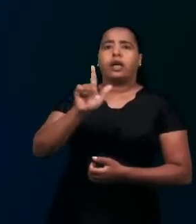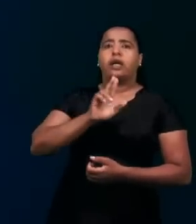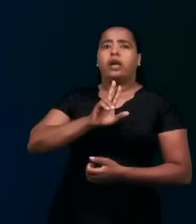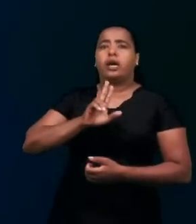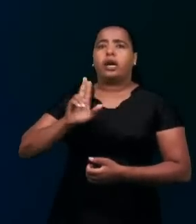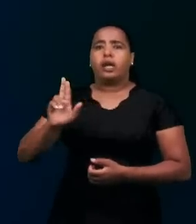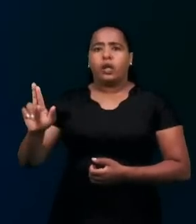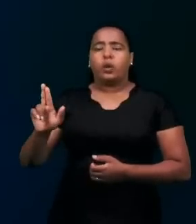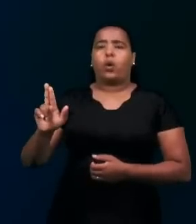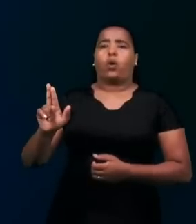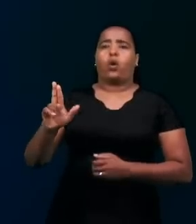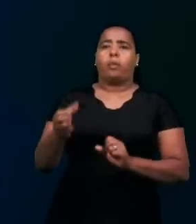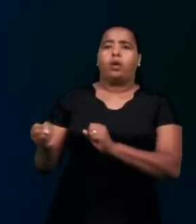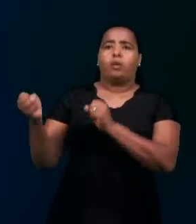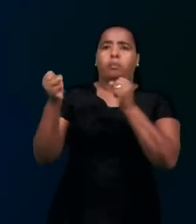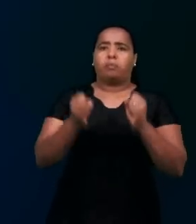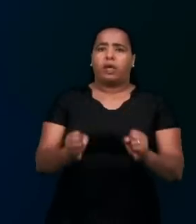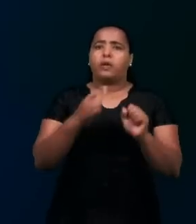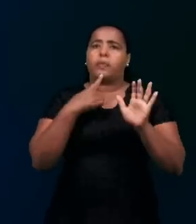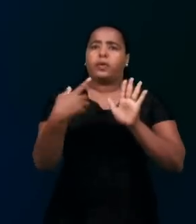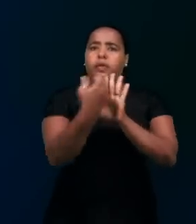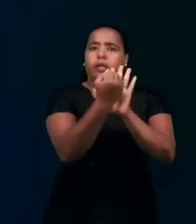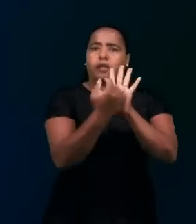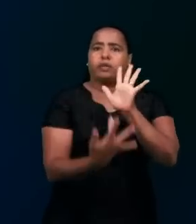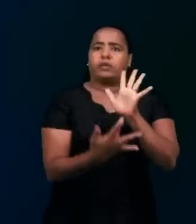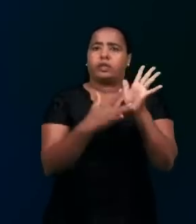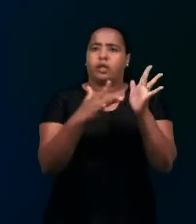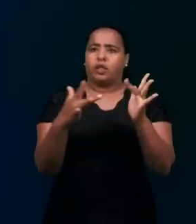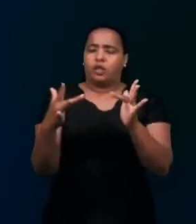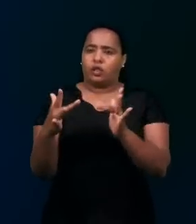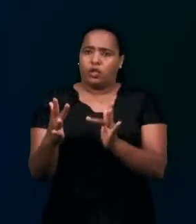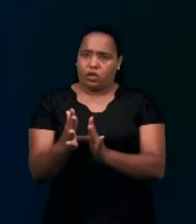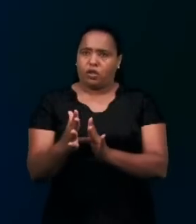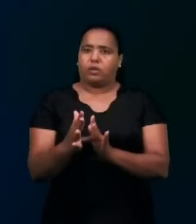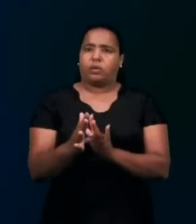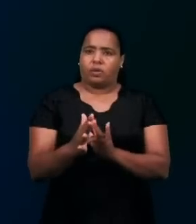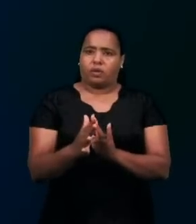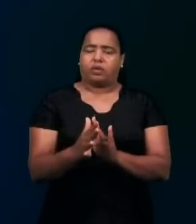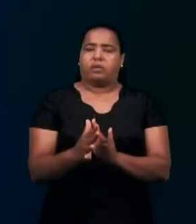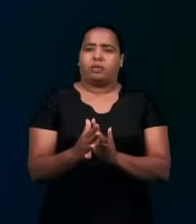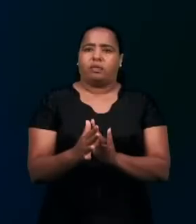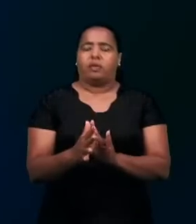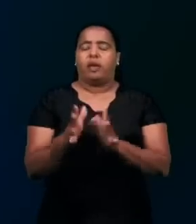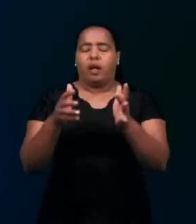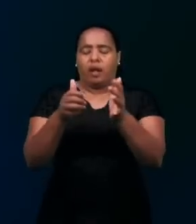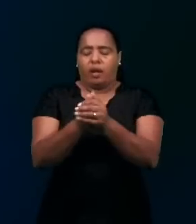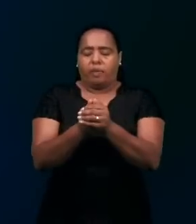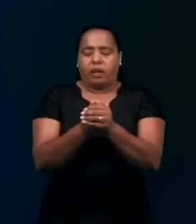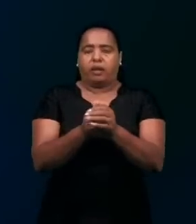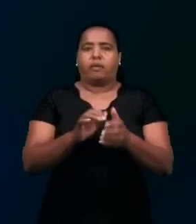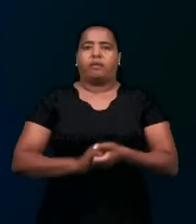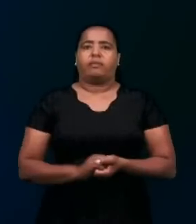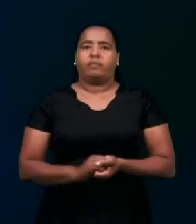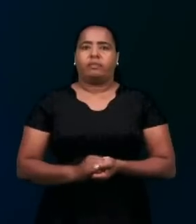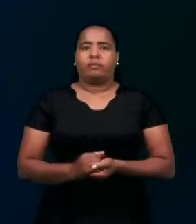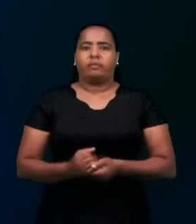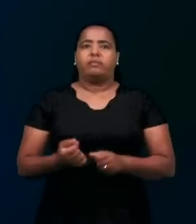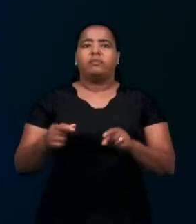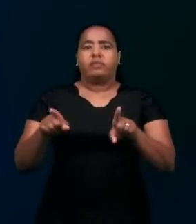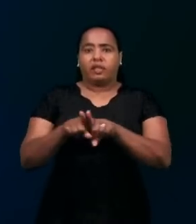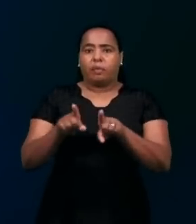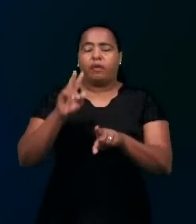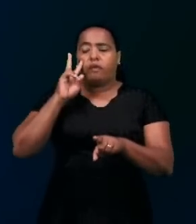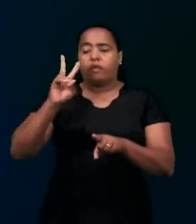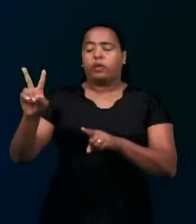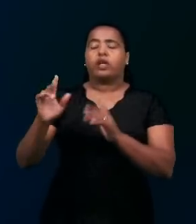eternidade em Su nome, por o poder de la Sangre de Jesus, irmãs. Amém. Podemos ver o Senhor Jesus como único